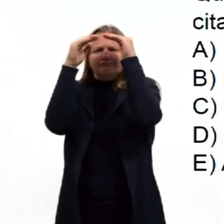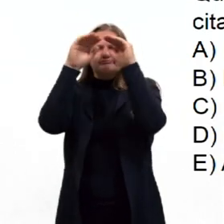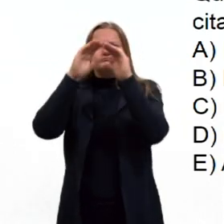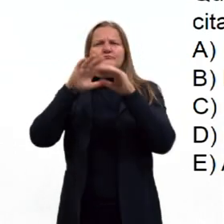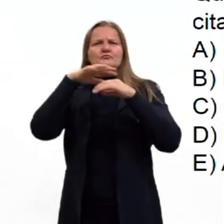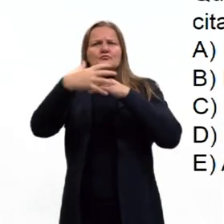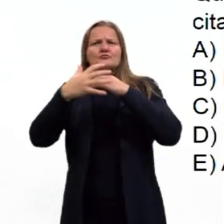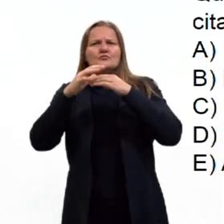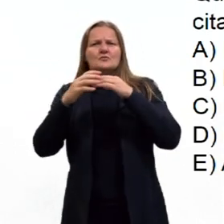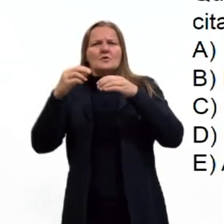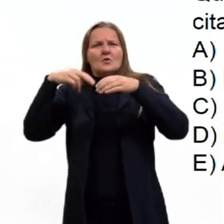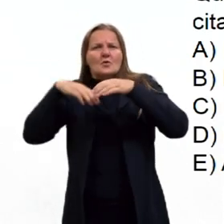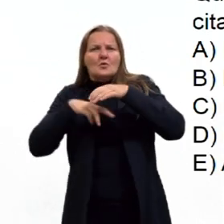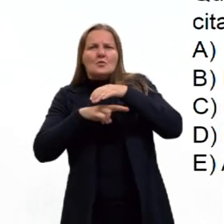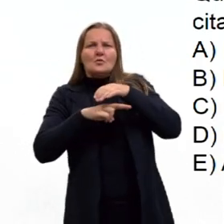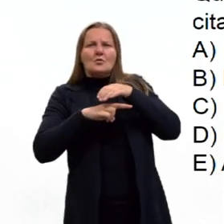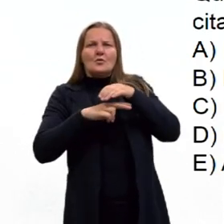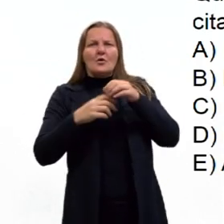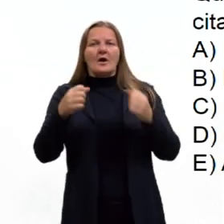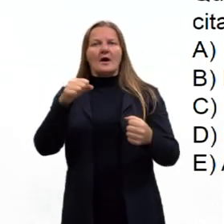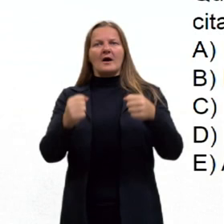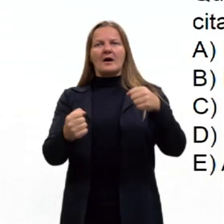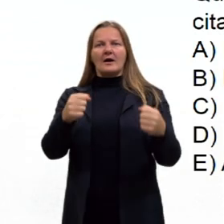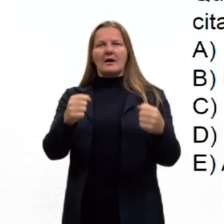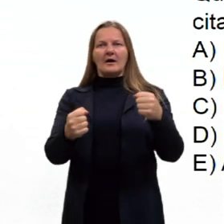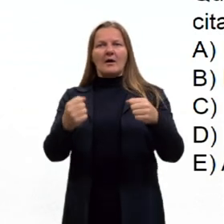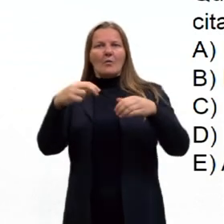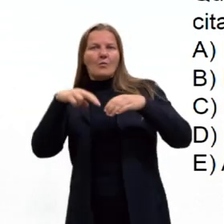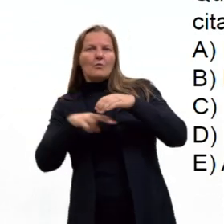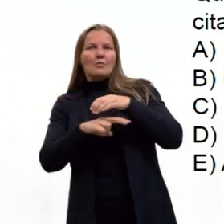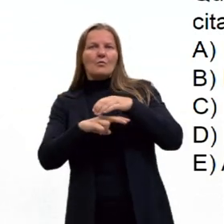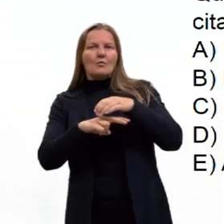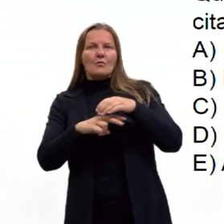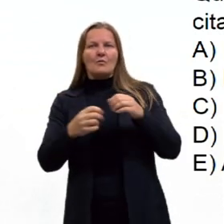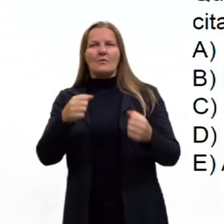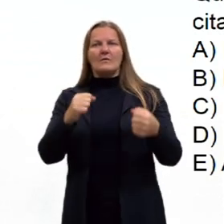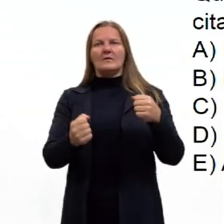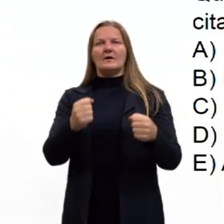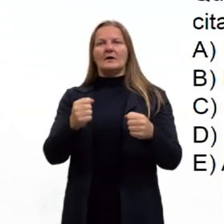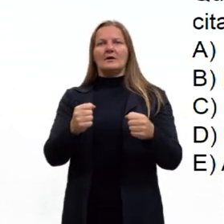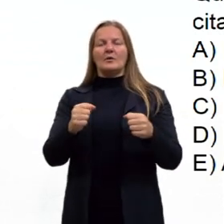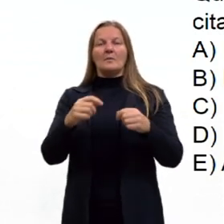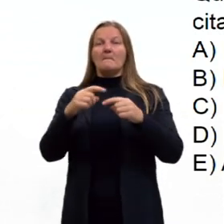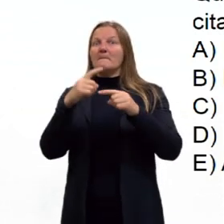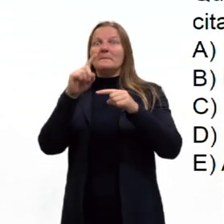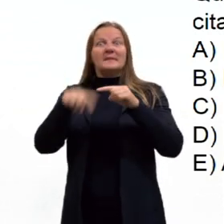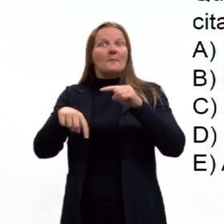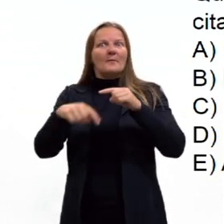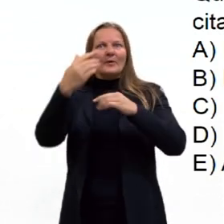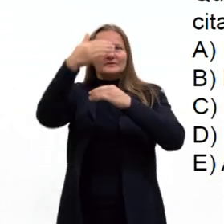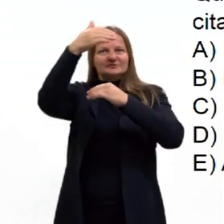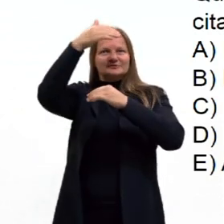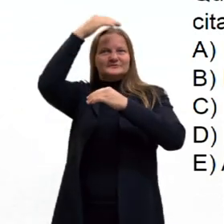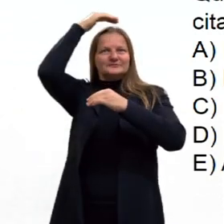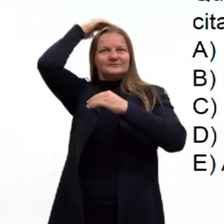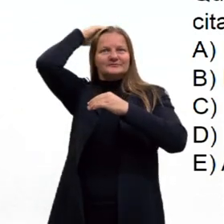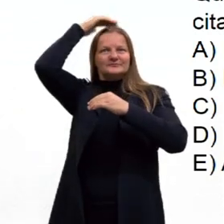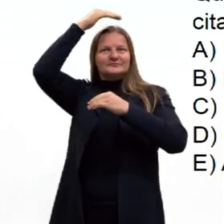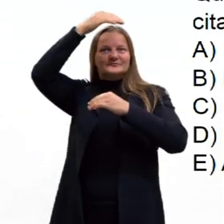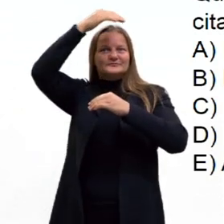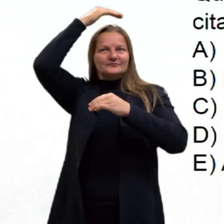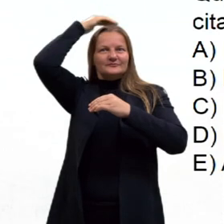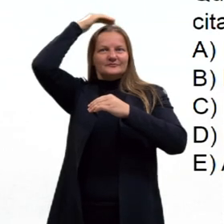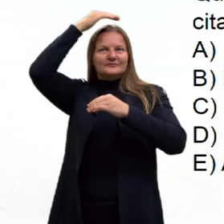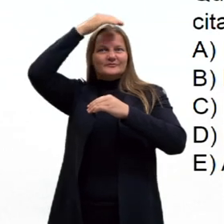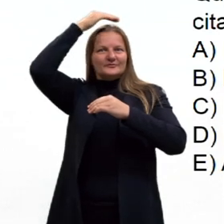é o interior de um automóvel, desde que este não seja conversível. Então, precisa ser um